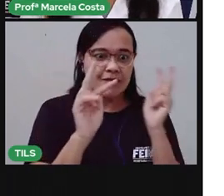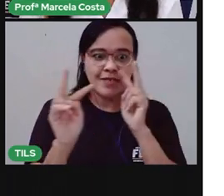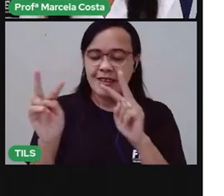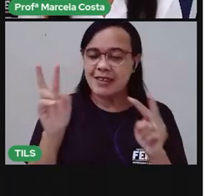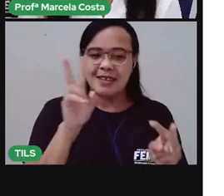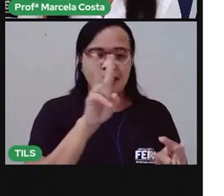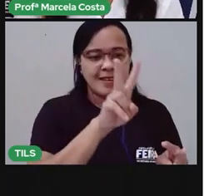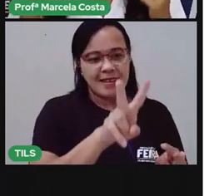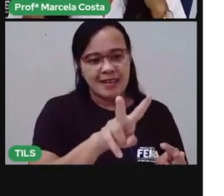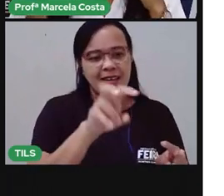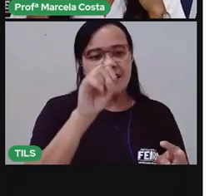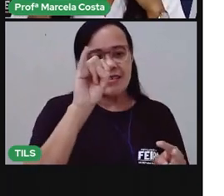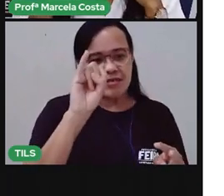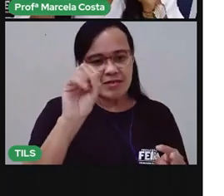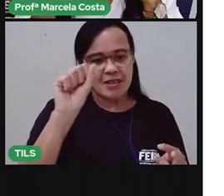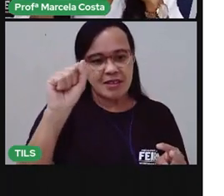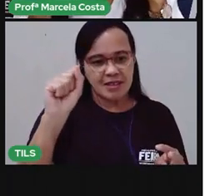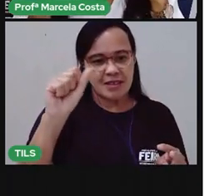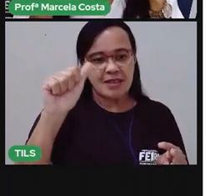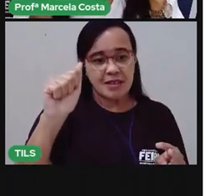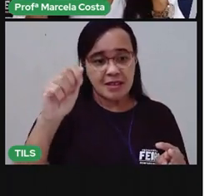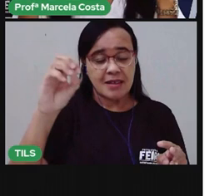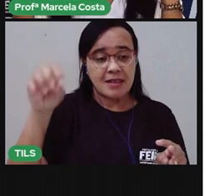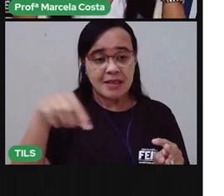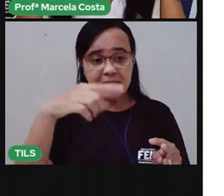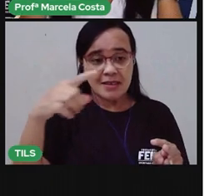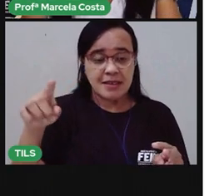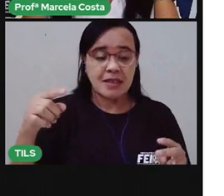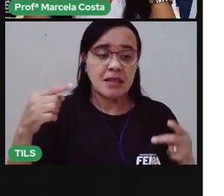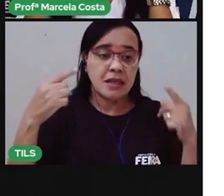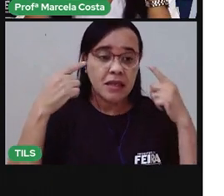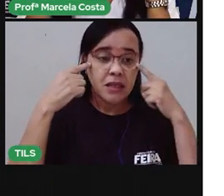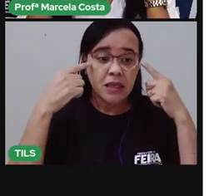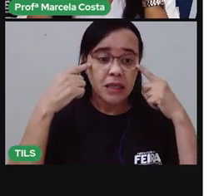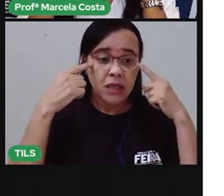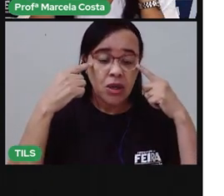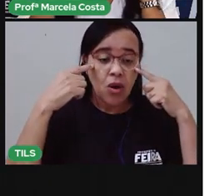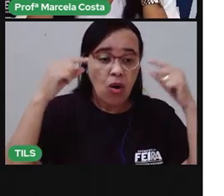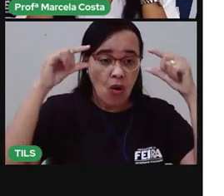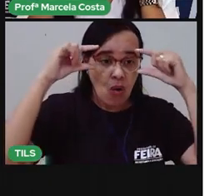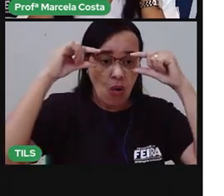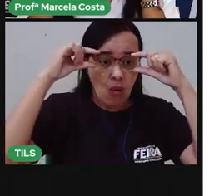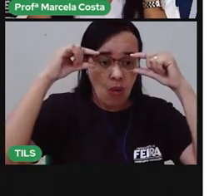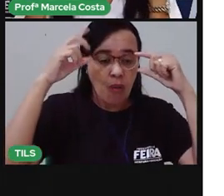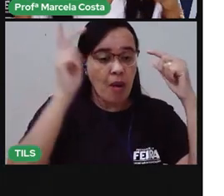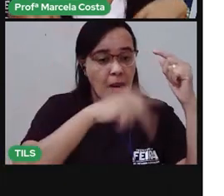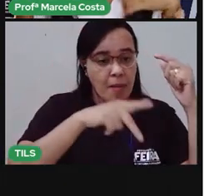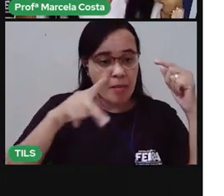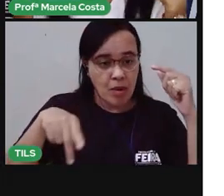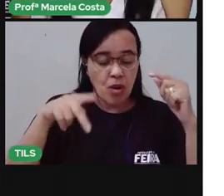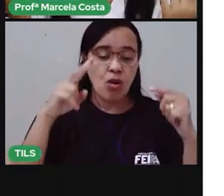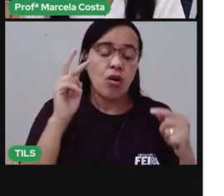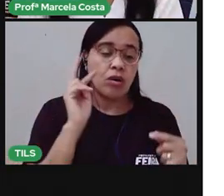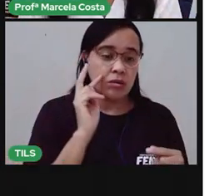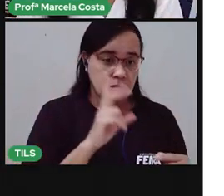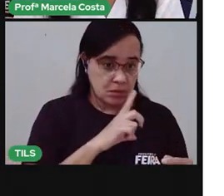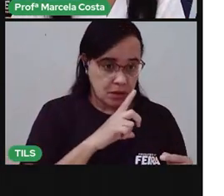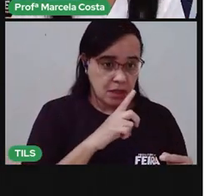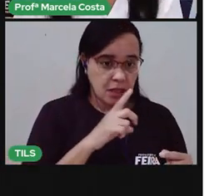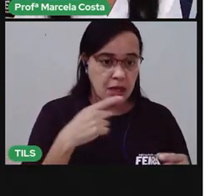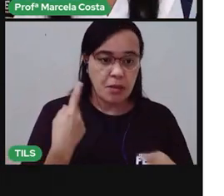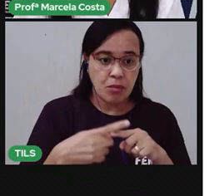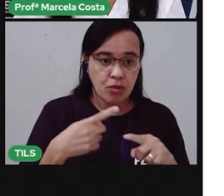auxiliado à visão, né? Além dos... Tenho aqui os meus olhos e tenho meus óculos, que me ajudam a enxergar ainda melhor.